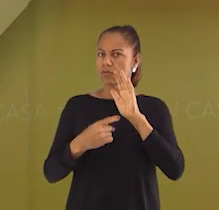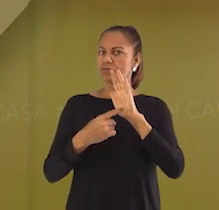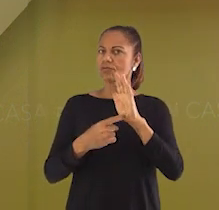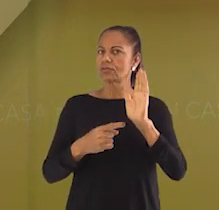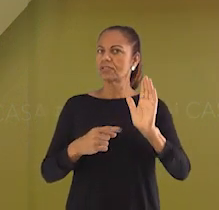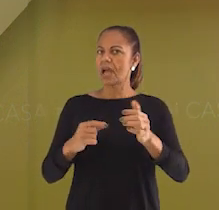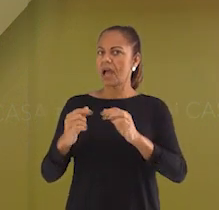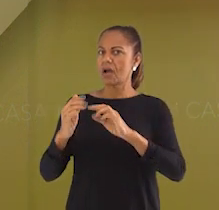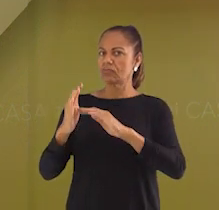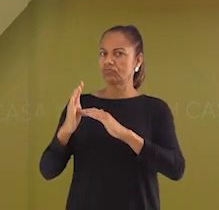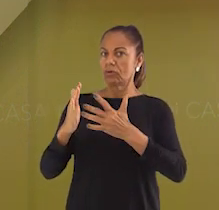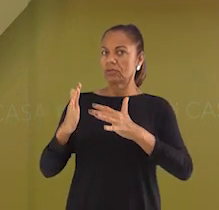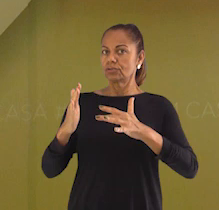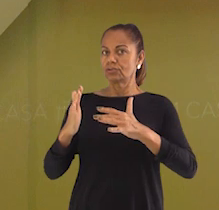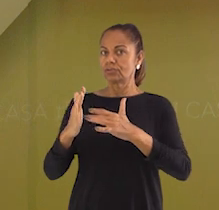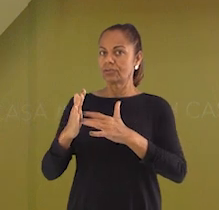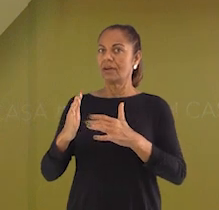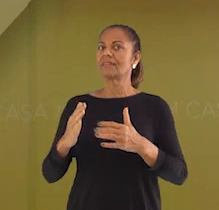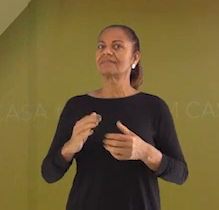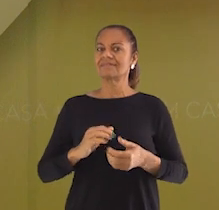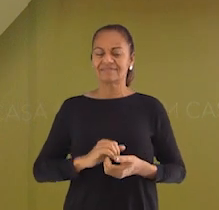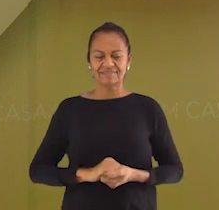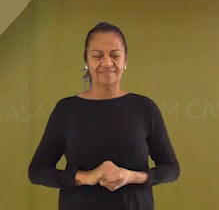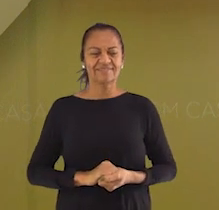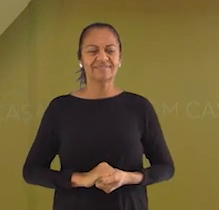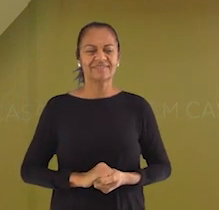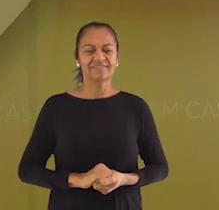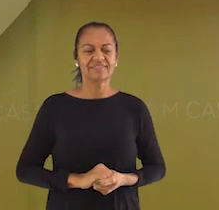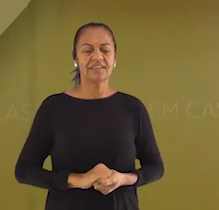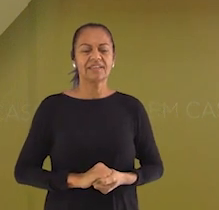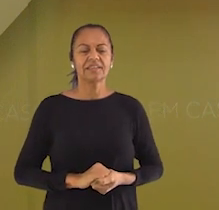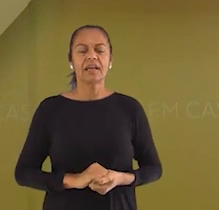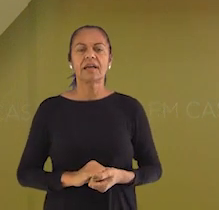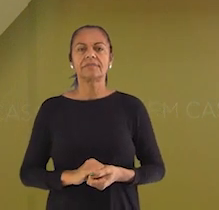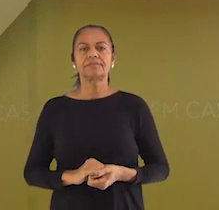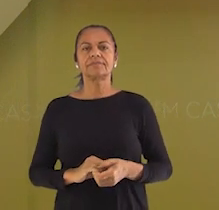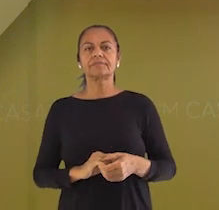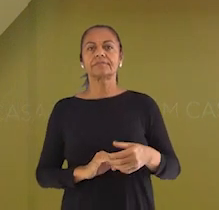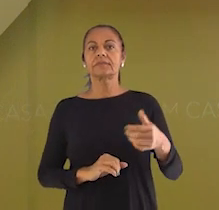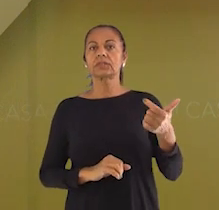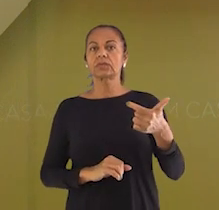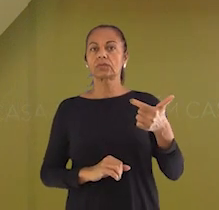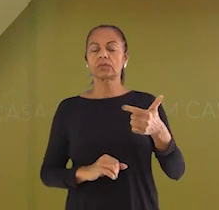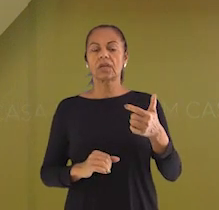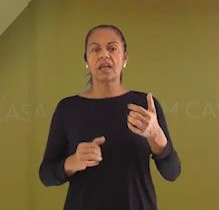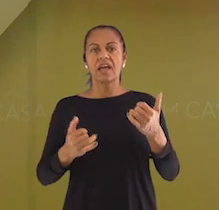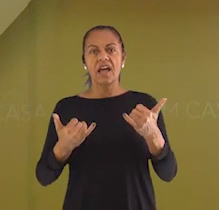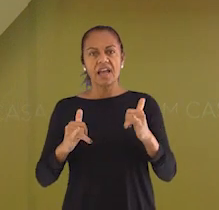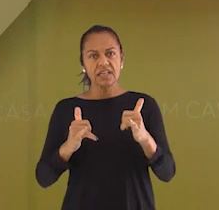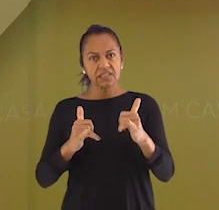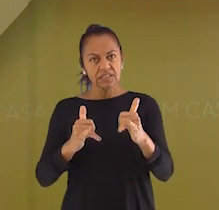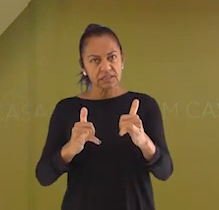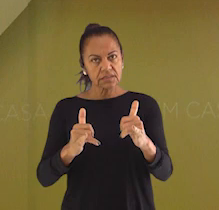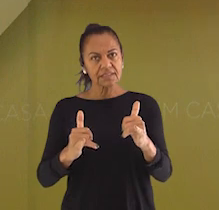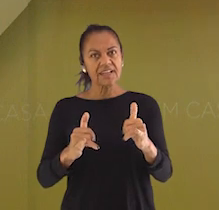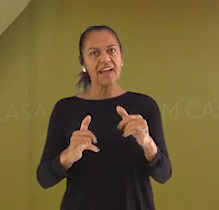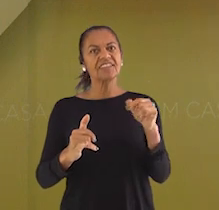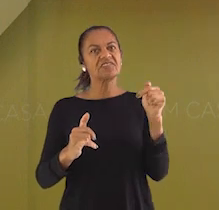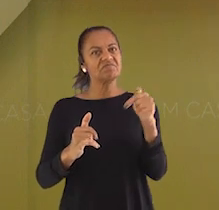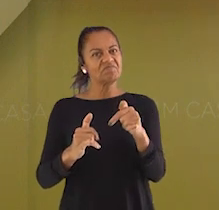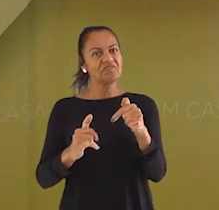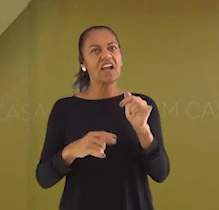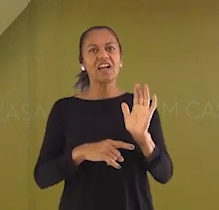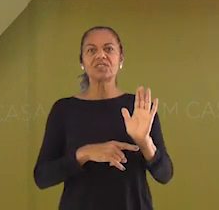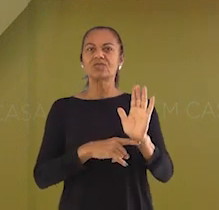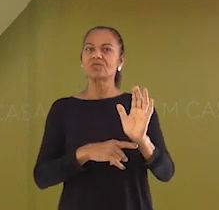Vamos para a próxima? É graças à eletricidade que conseguimos assistir à televisão. Verdadeiro